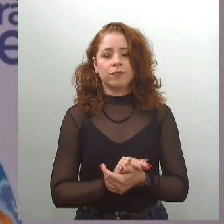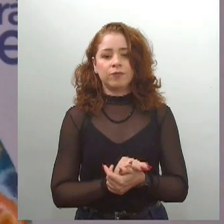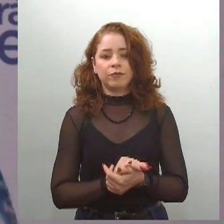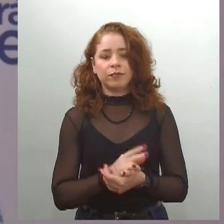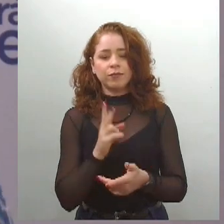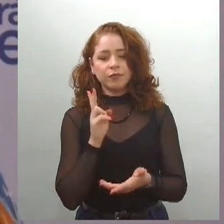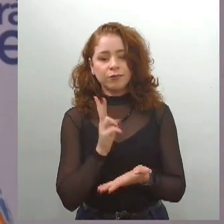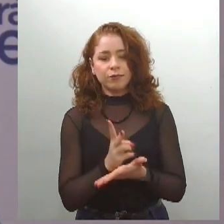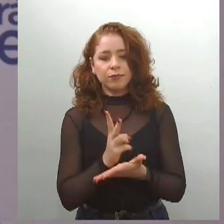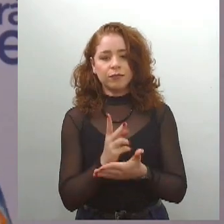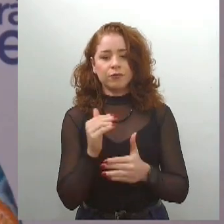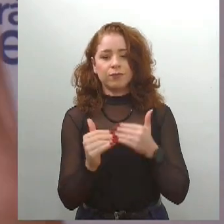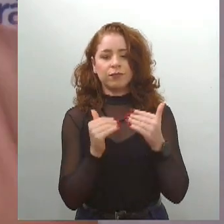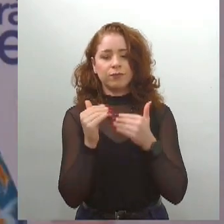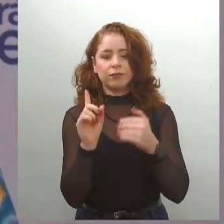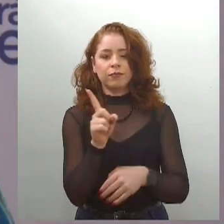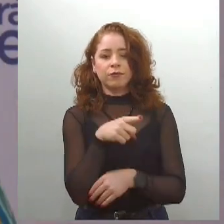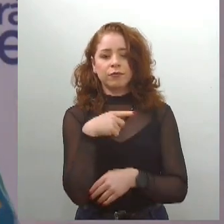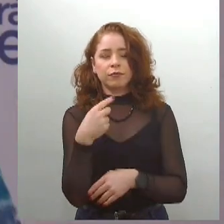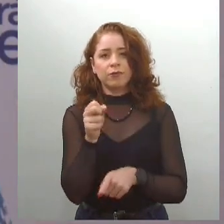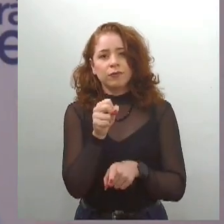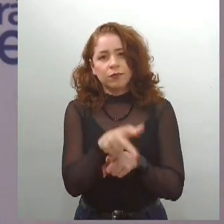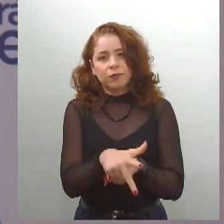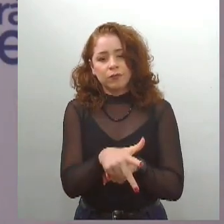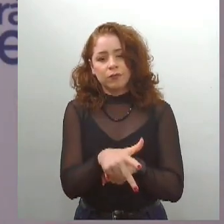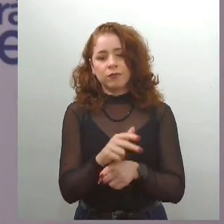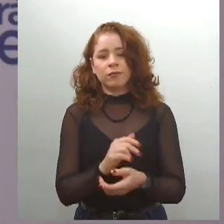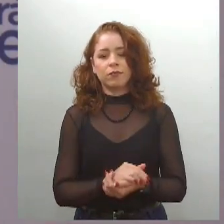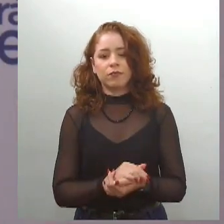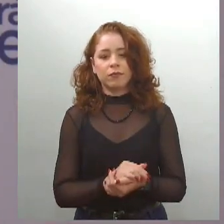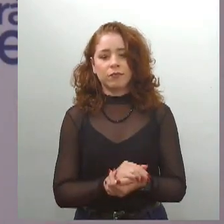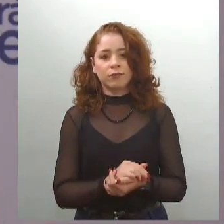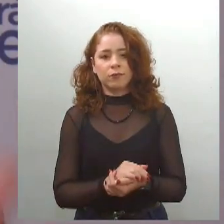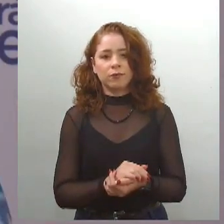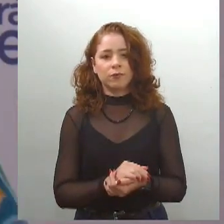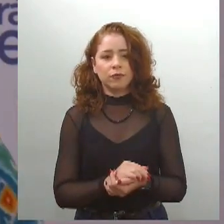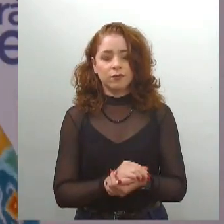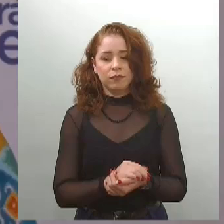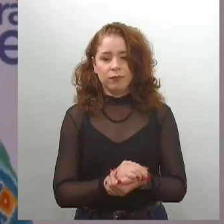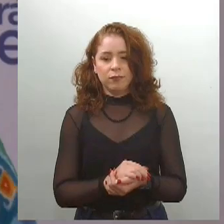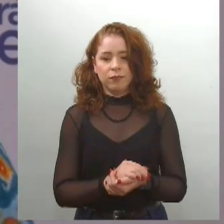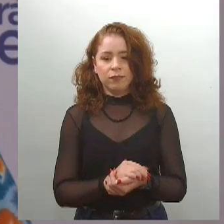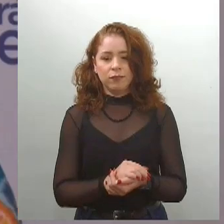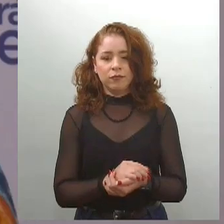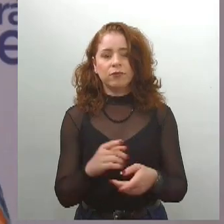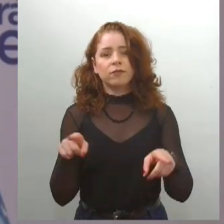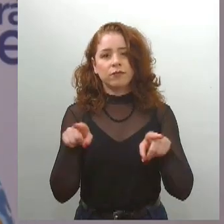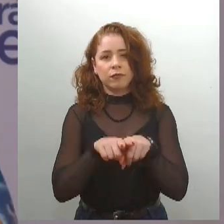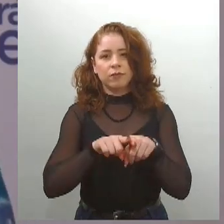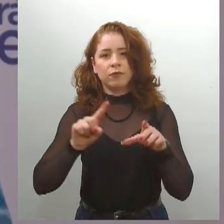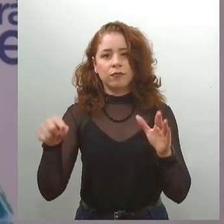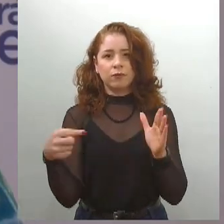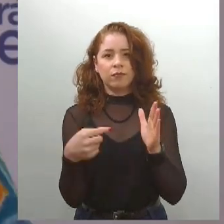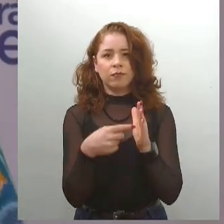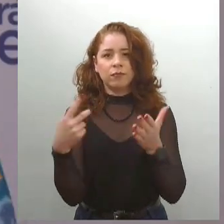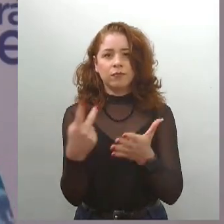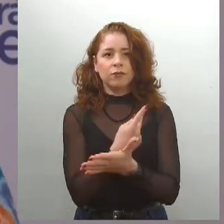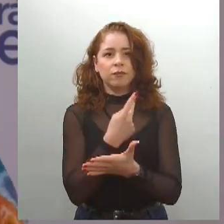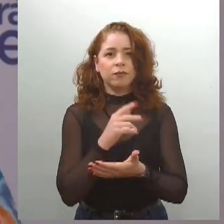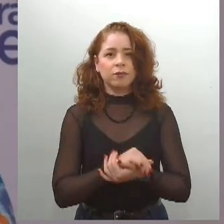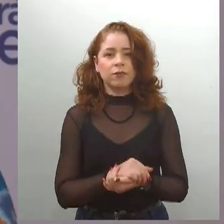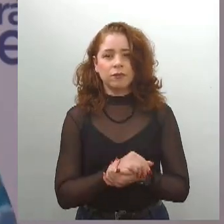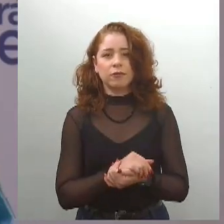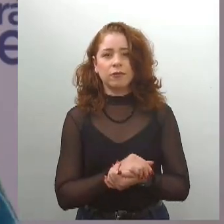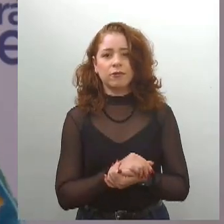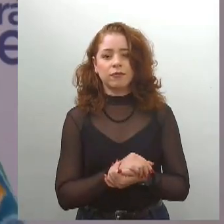gente com essas ocupações, com essas denúncias que a gente faz a partir da realização não